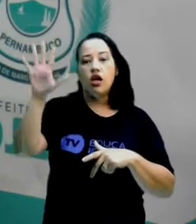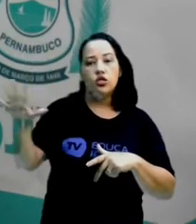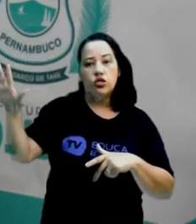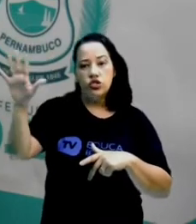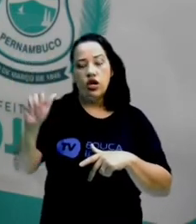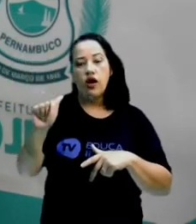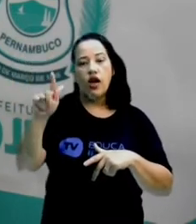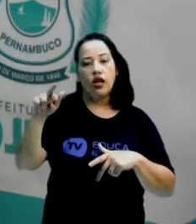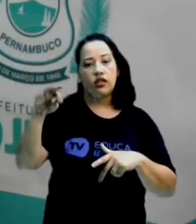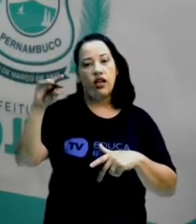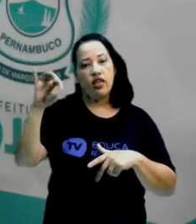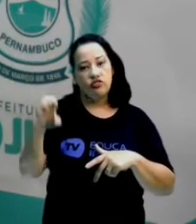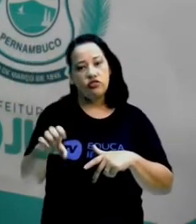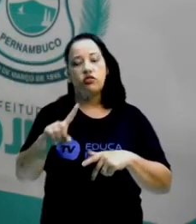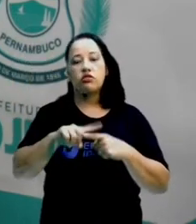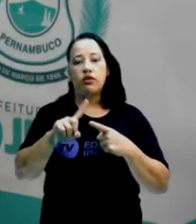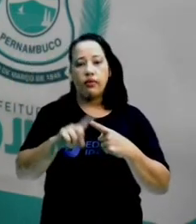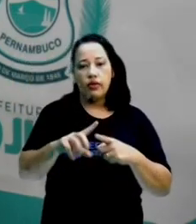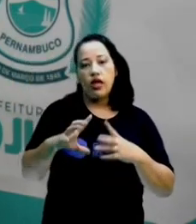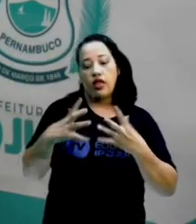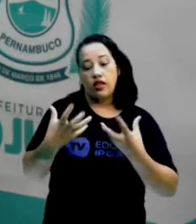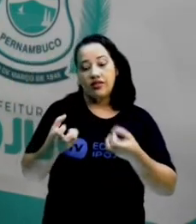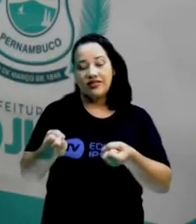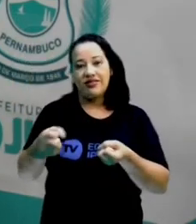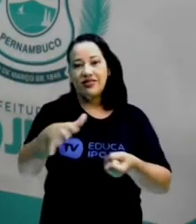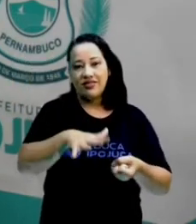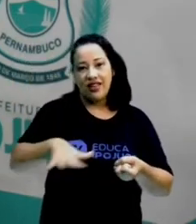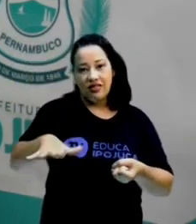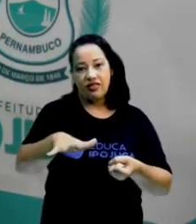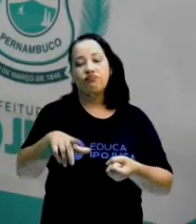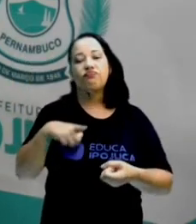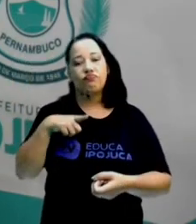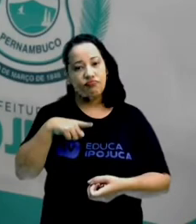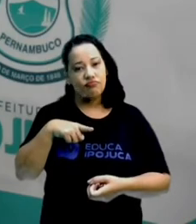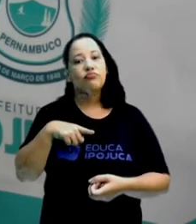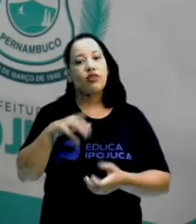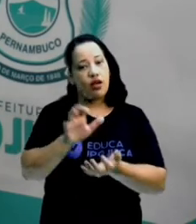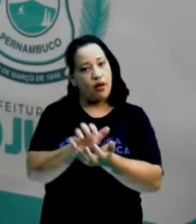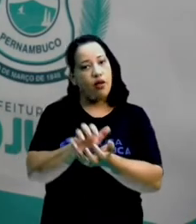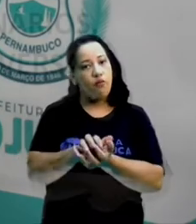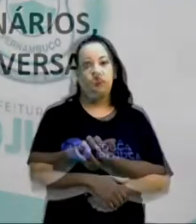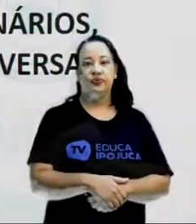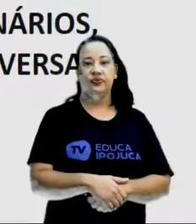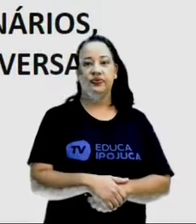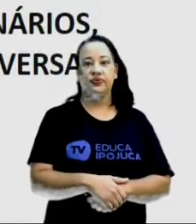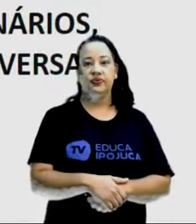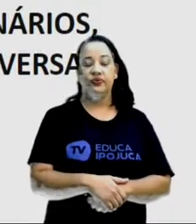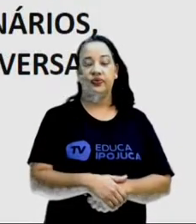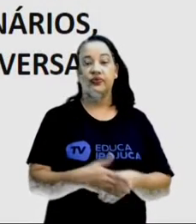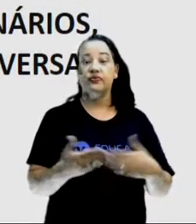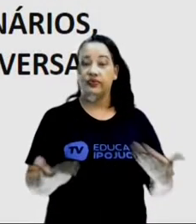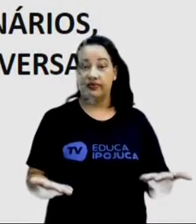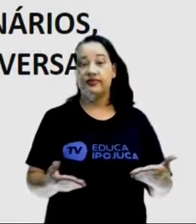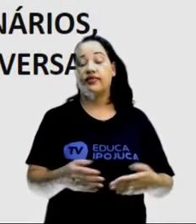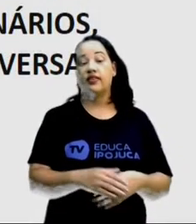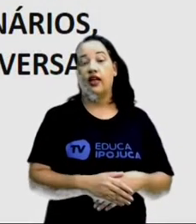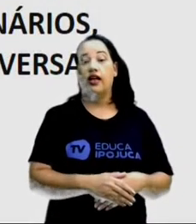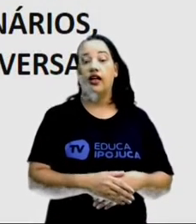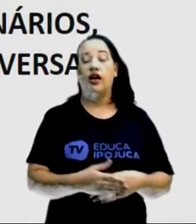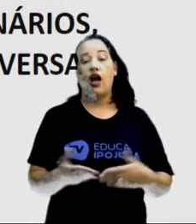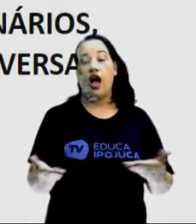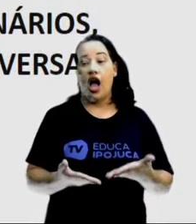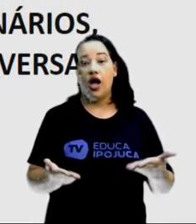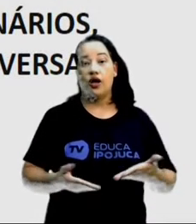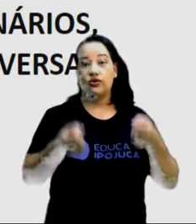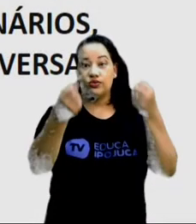Agreste e do Sertão Pernambucano, aqui em Pernambuco. Então, vejam só, pessoal, a gente vai